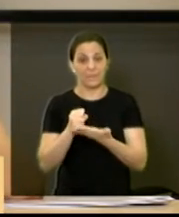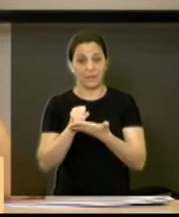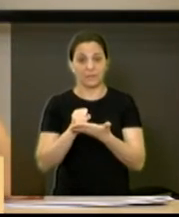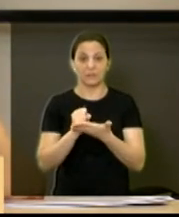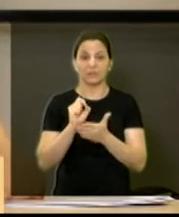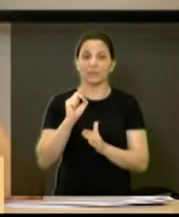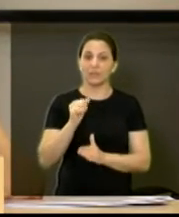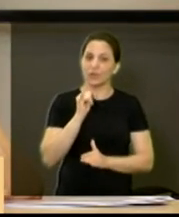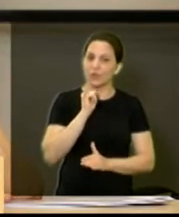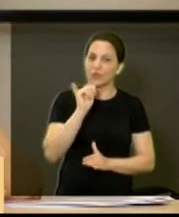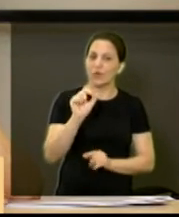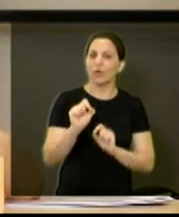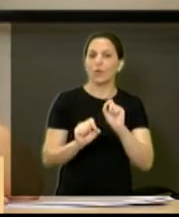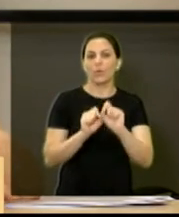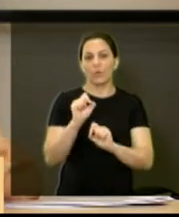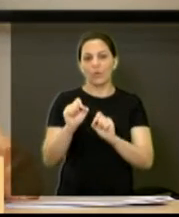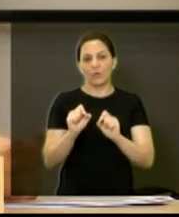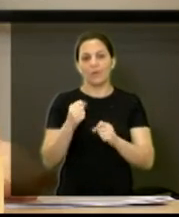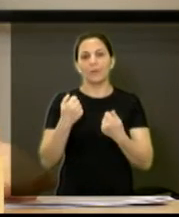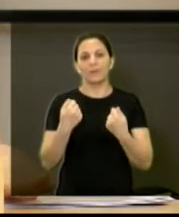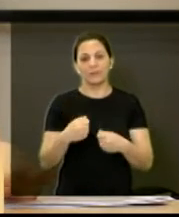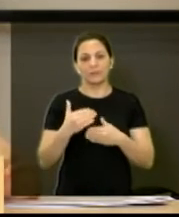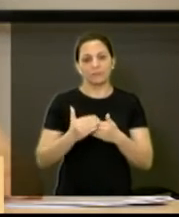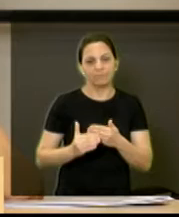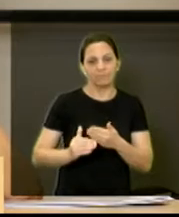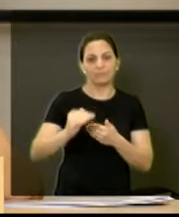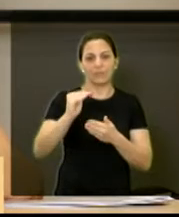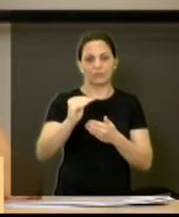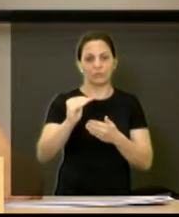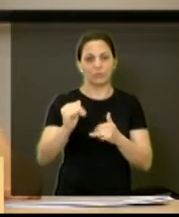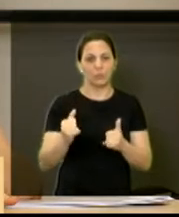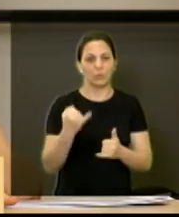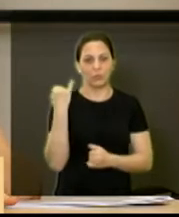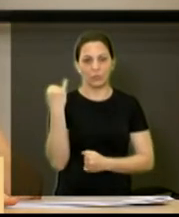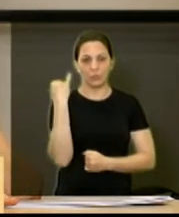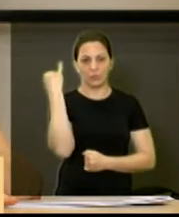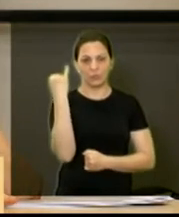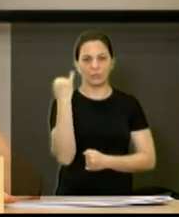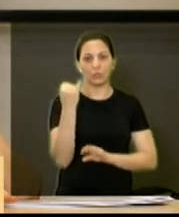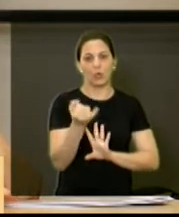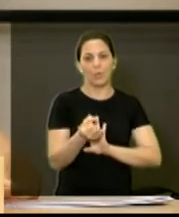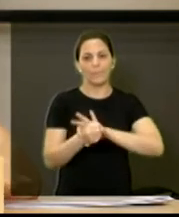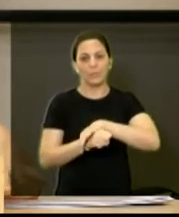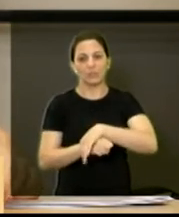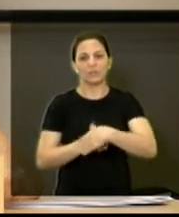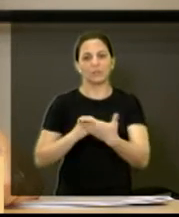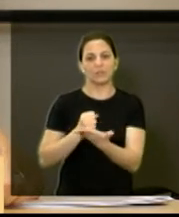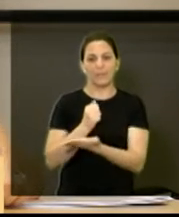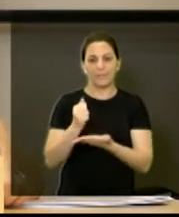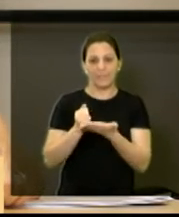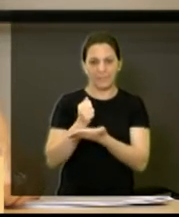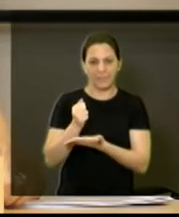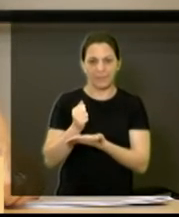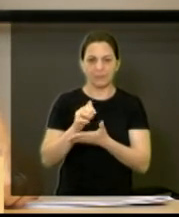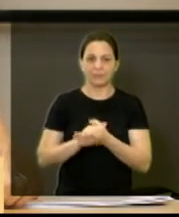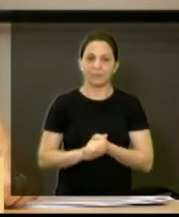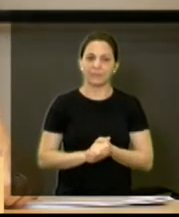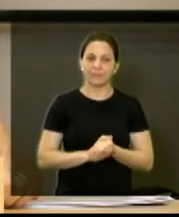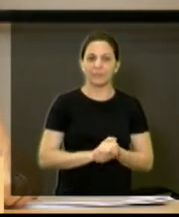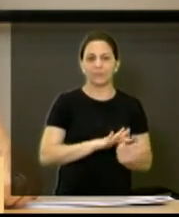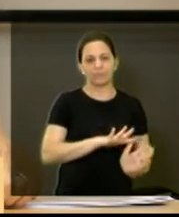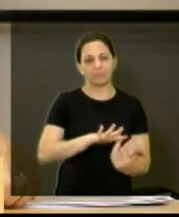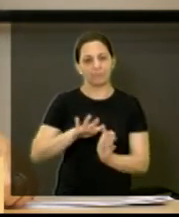assim, eu digo para vocês que a gente teve, sim, um avanço grande na proteção básica. Na proteção especial...